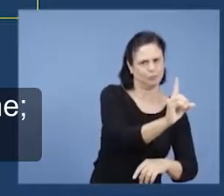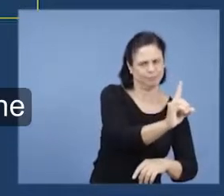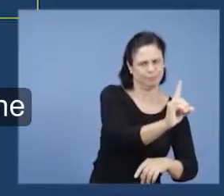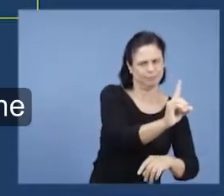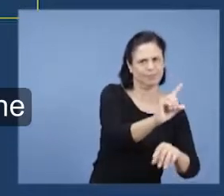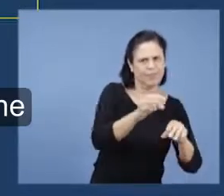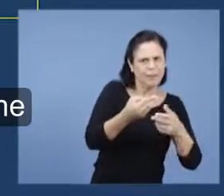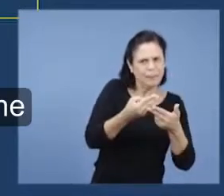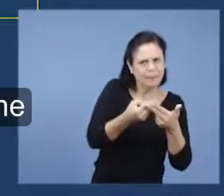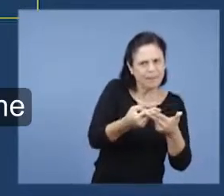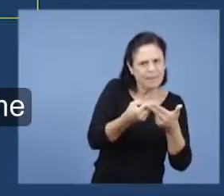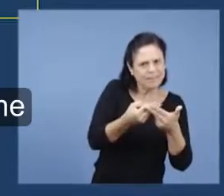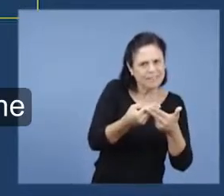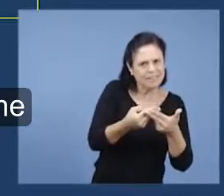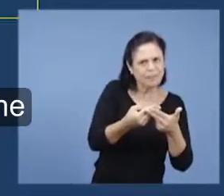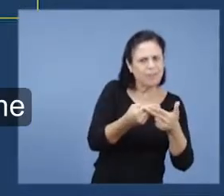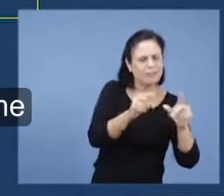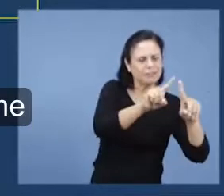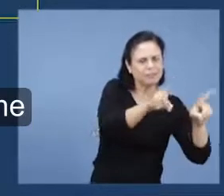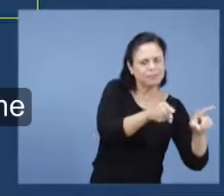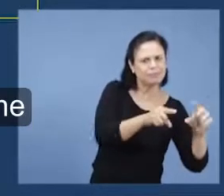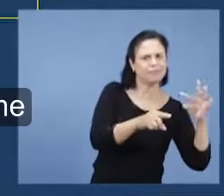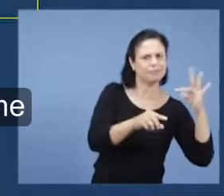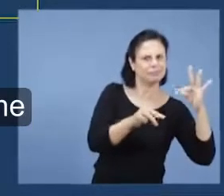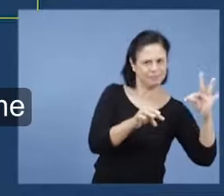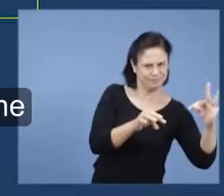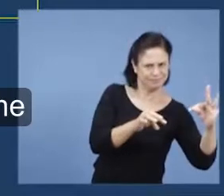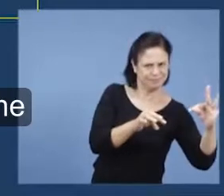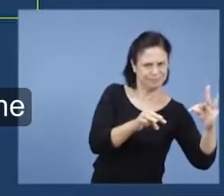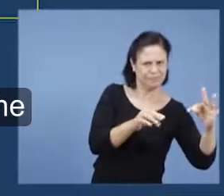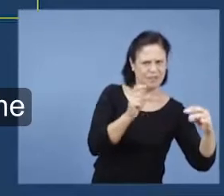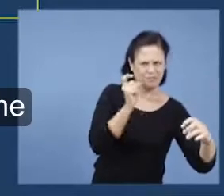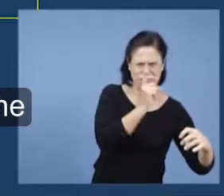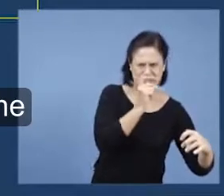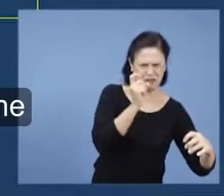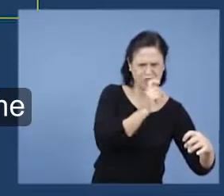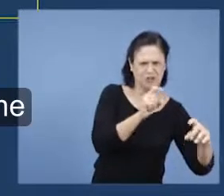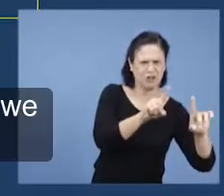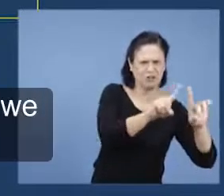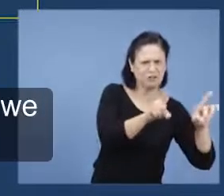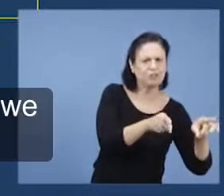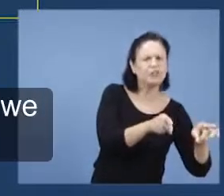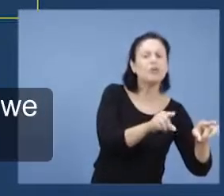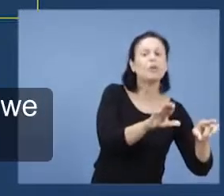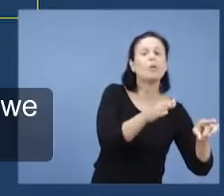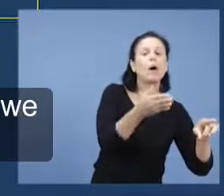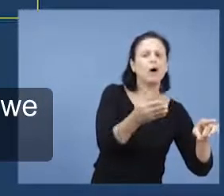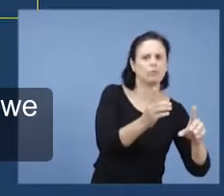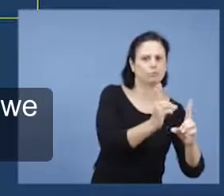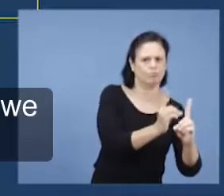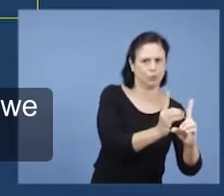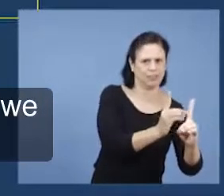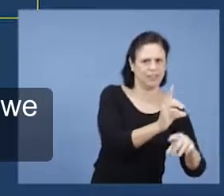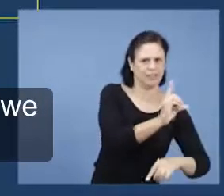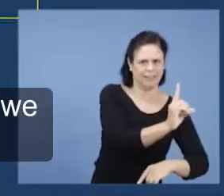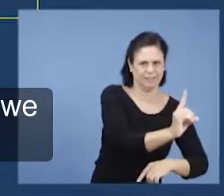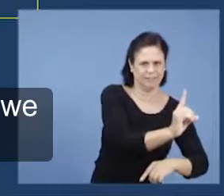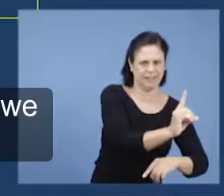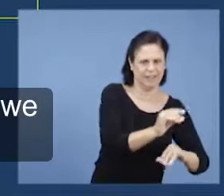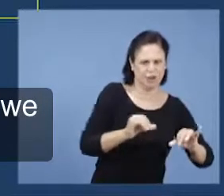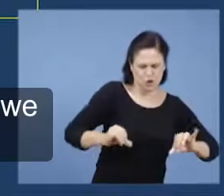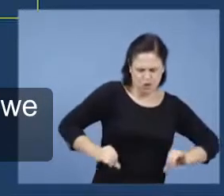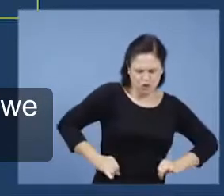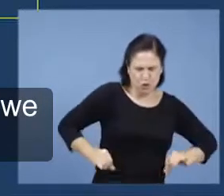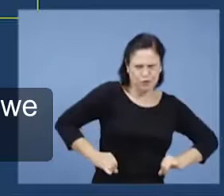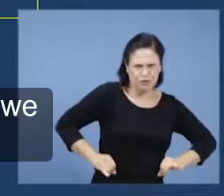Paciência é o testemunho. Os mentirosos, se relacionam com a doutrina. Sofrimento